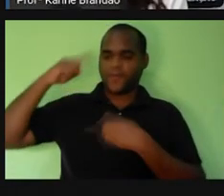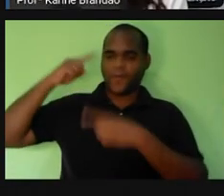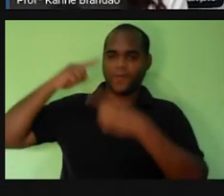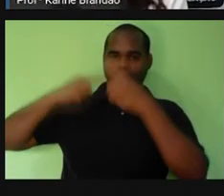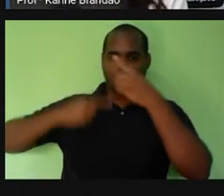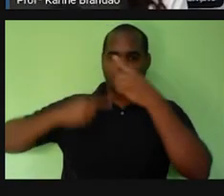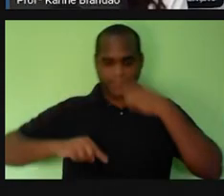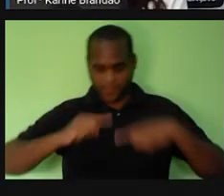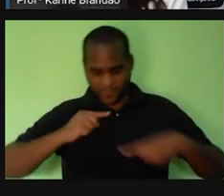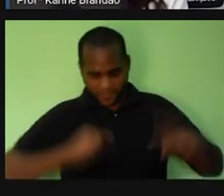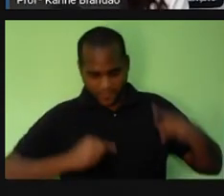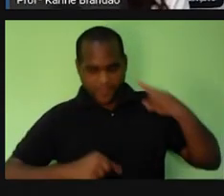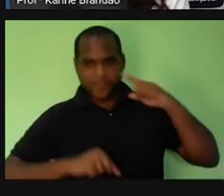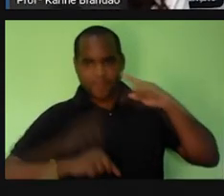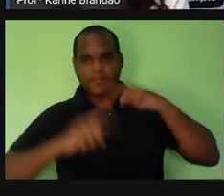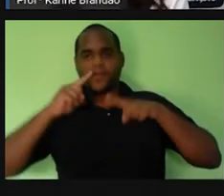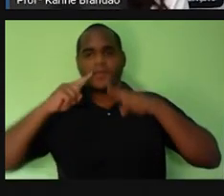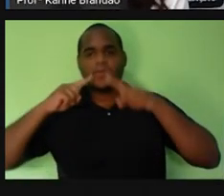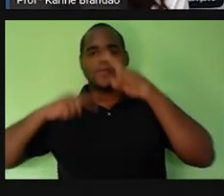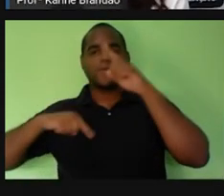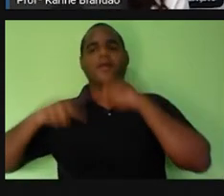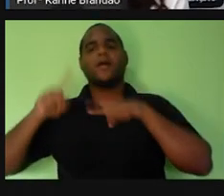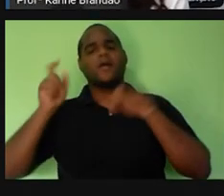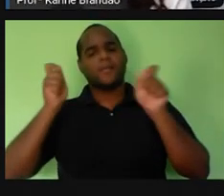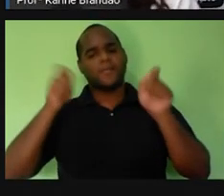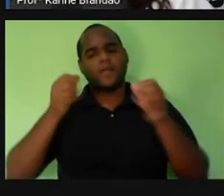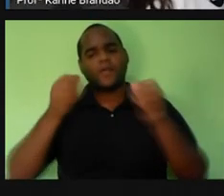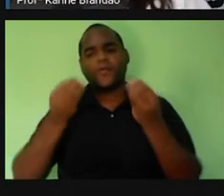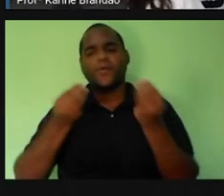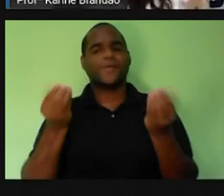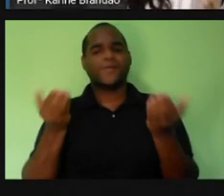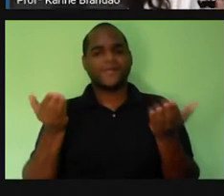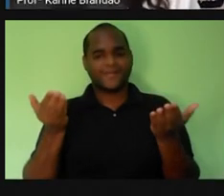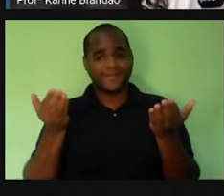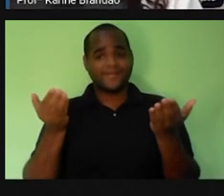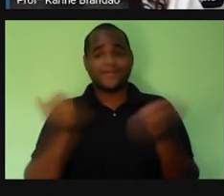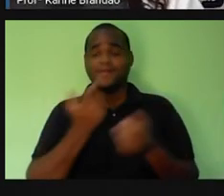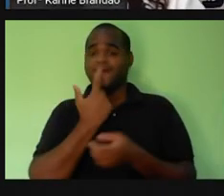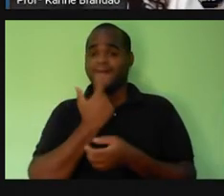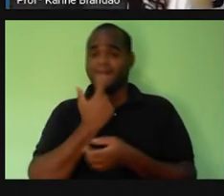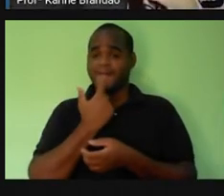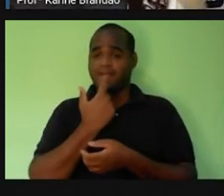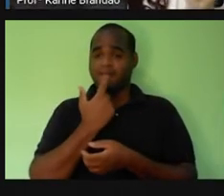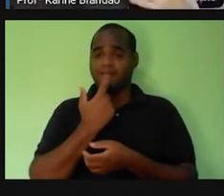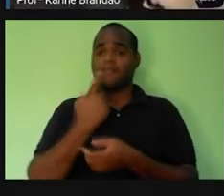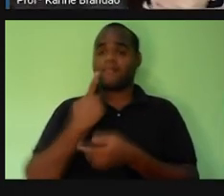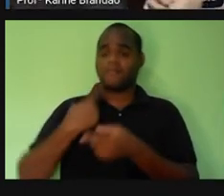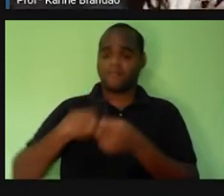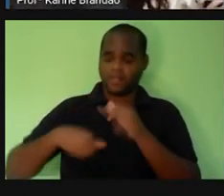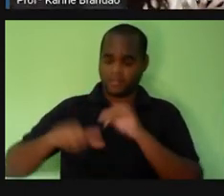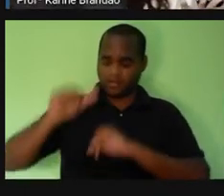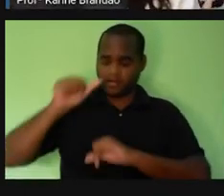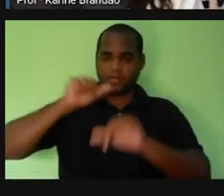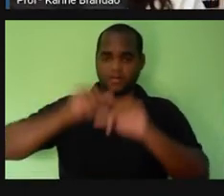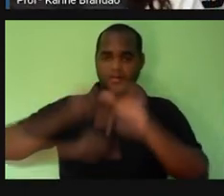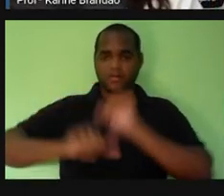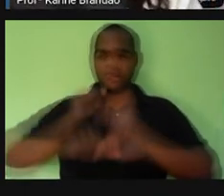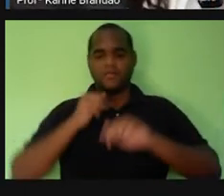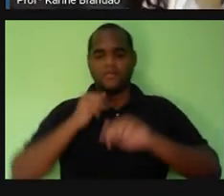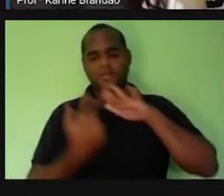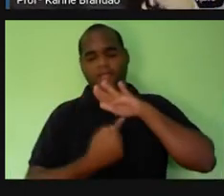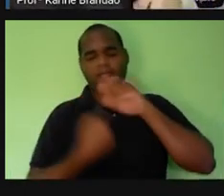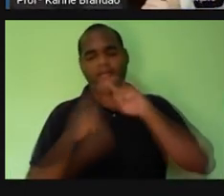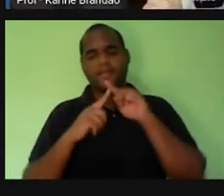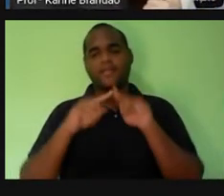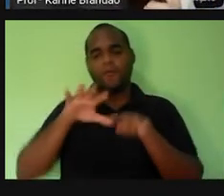esse tecido sanguíneo aqui. E ele vai fazer esse transporte por como? Ele vai trocar, fazer uma troca gasosa. ele vai